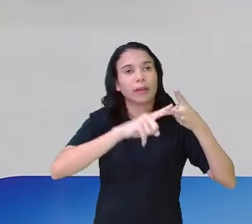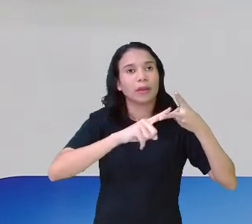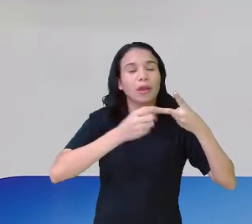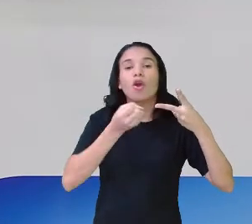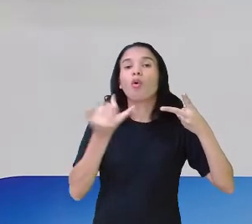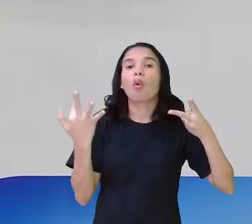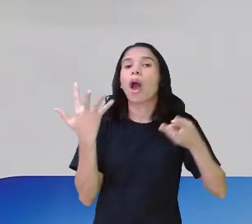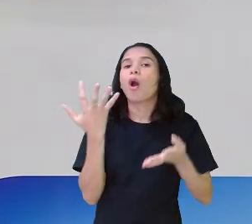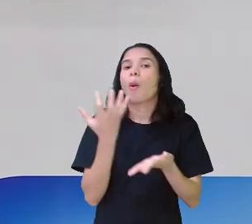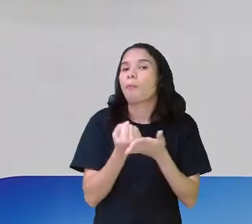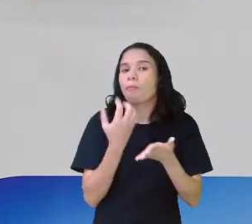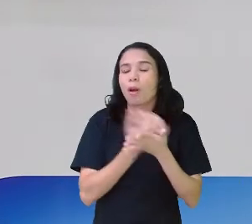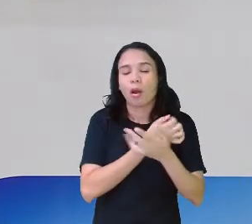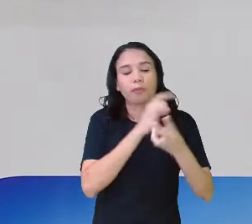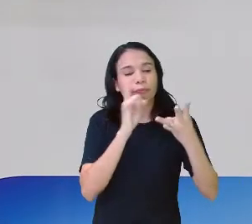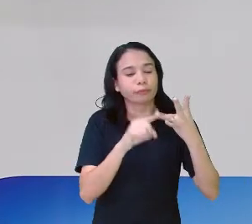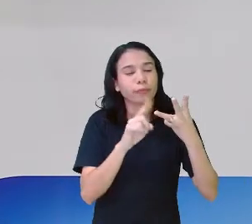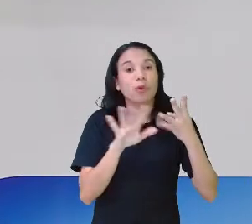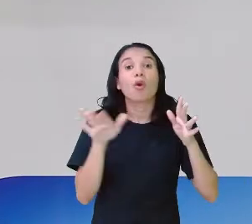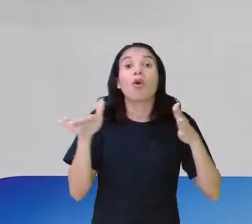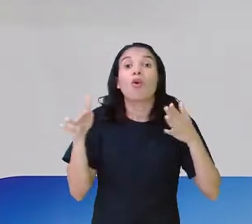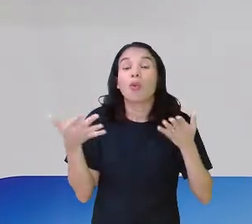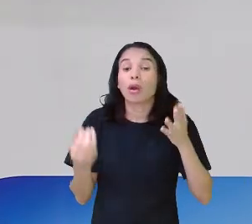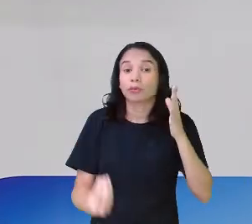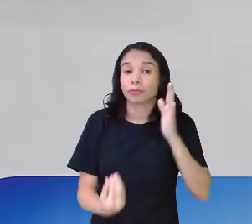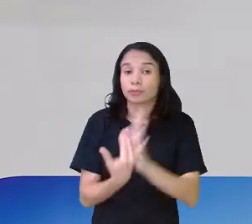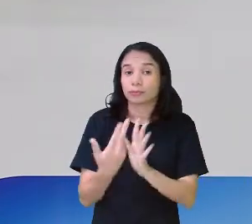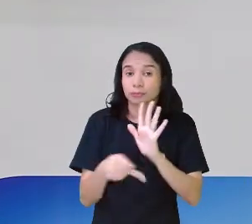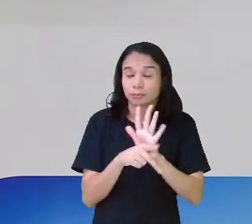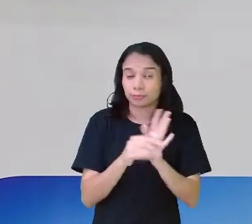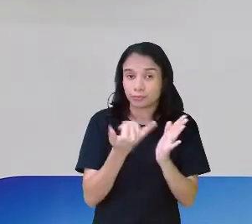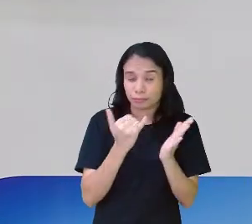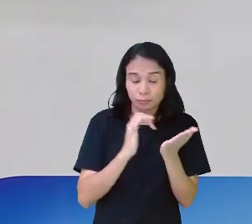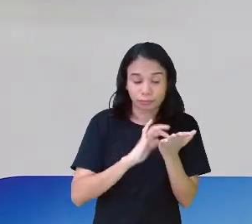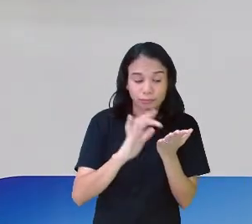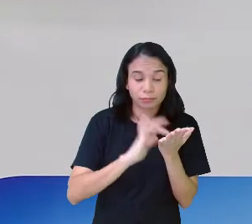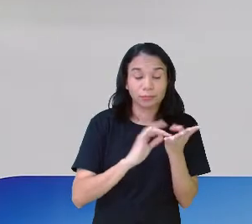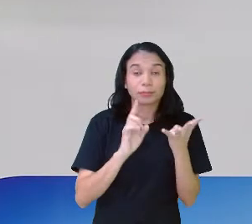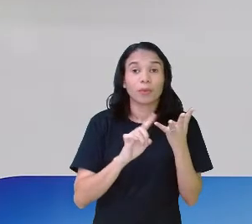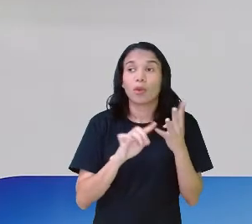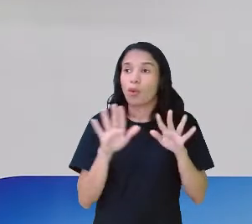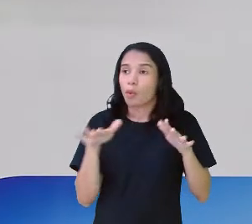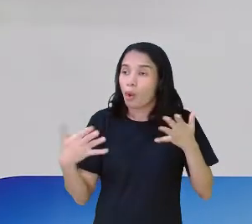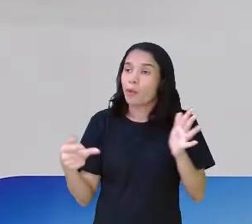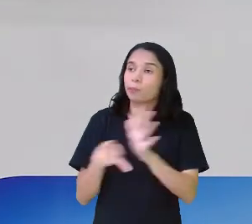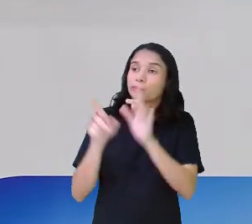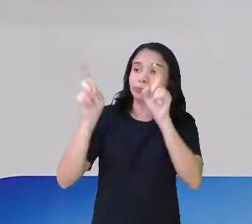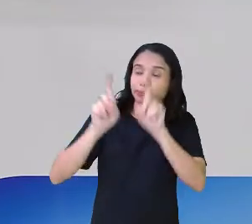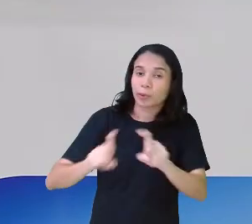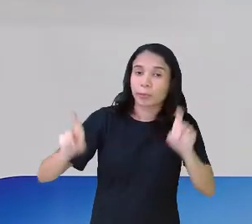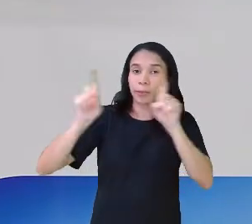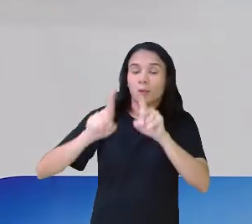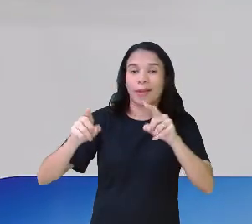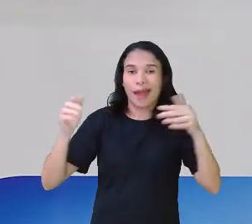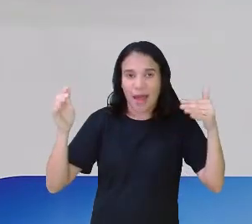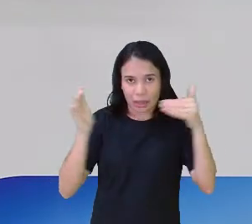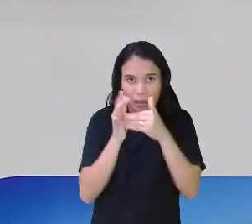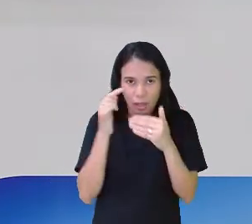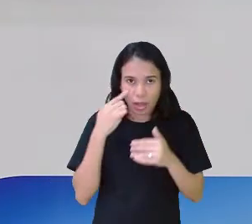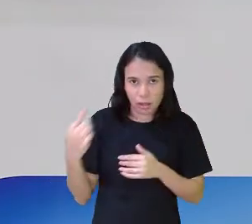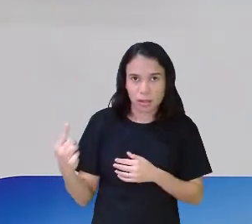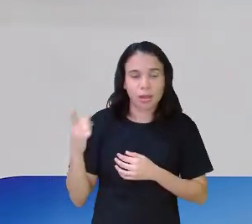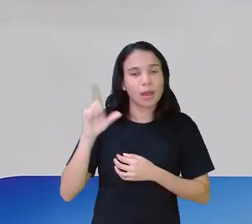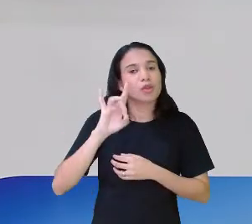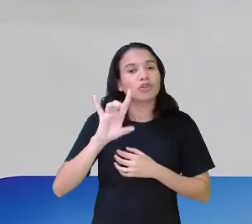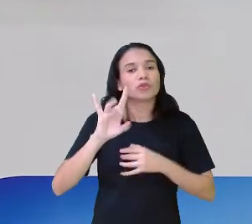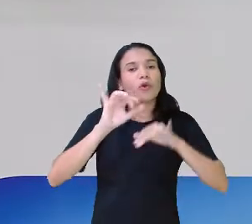quantos downloads foram feitos, quando foi lançado para celular, quando foi lançado para computador. Então, até esse momento, ele